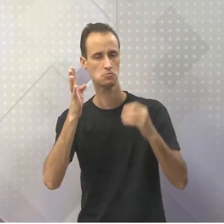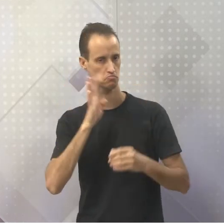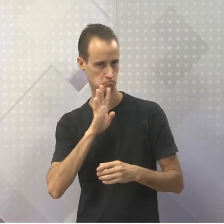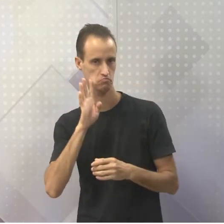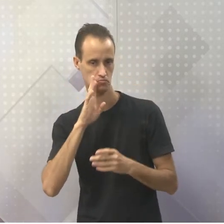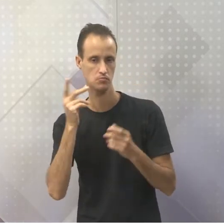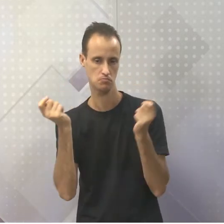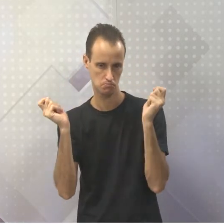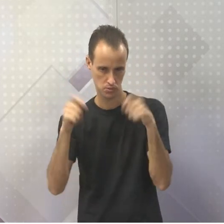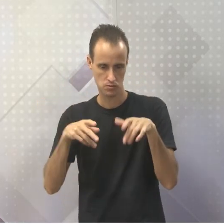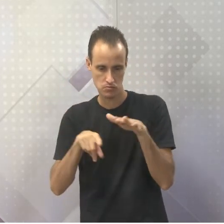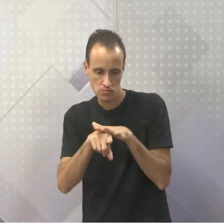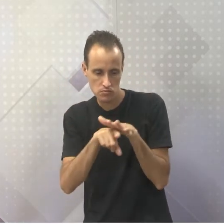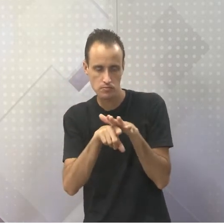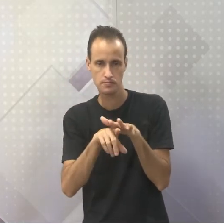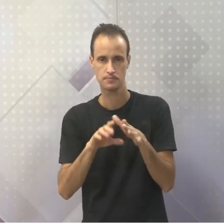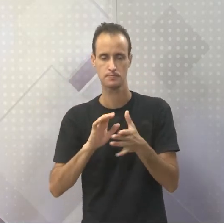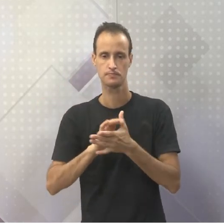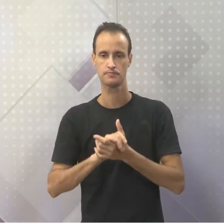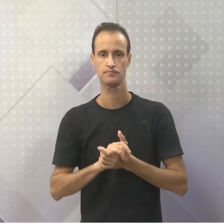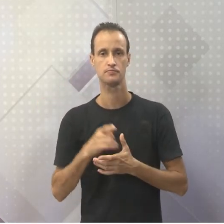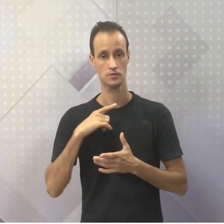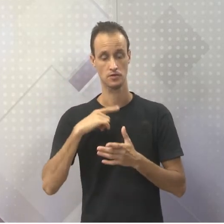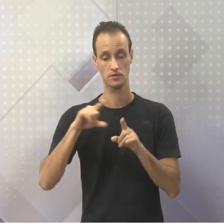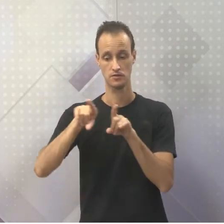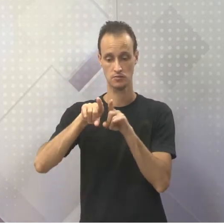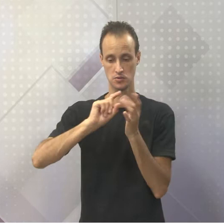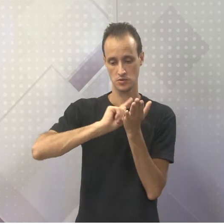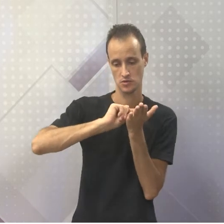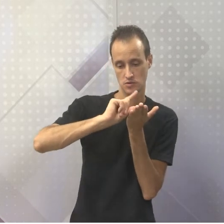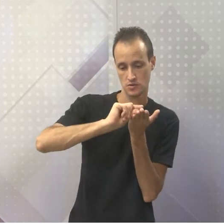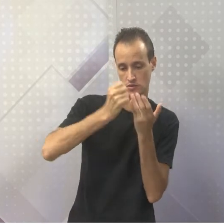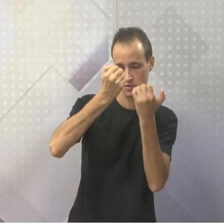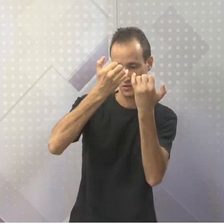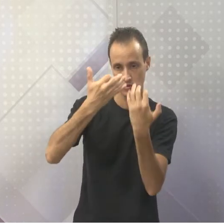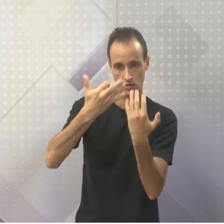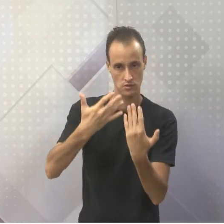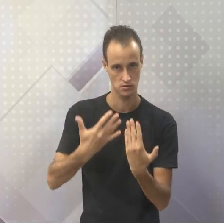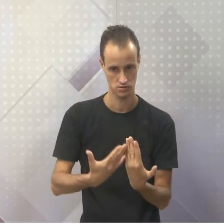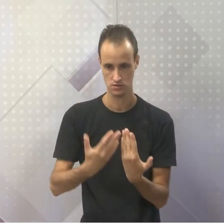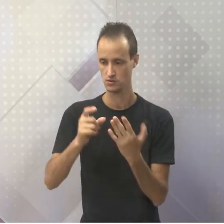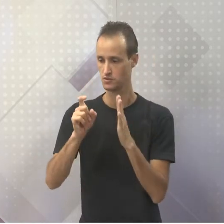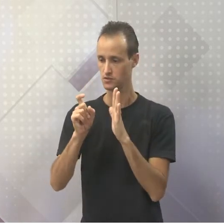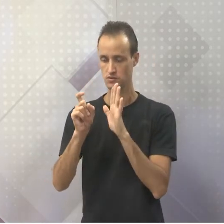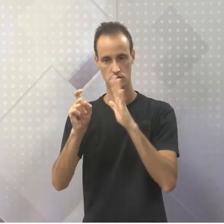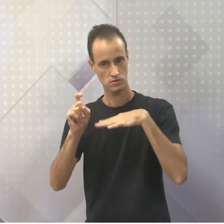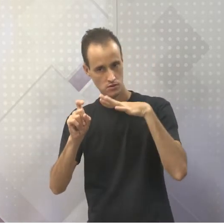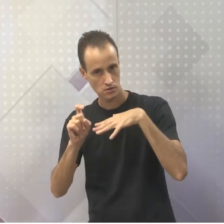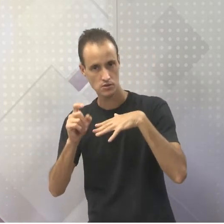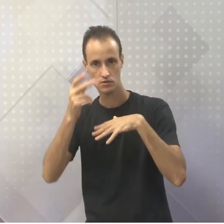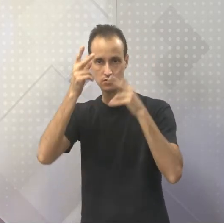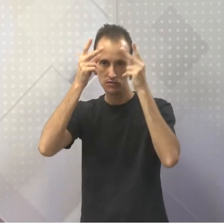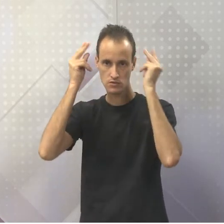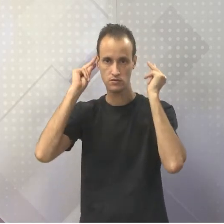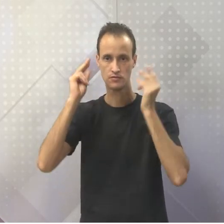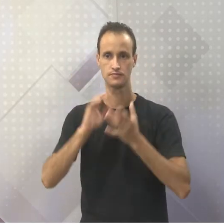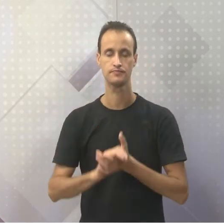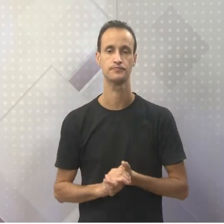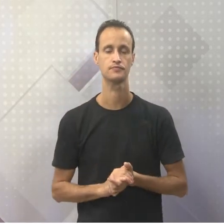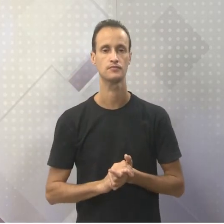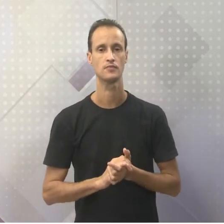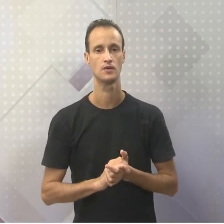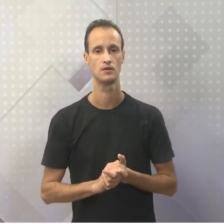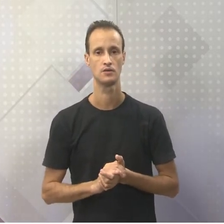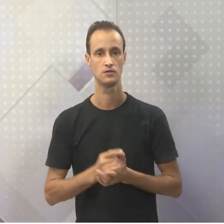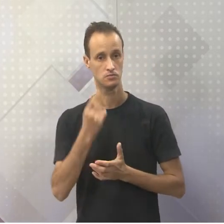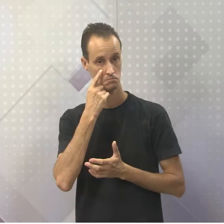tem, inclusive, até artigos falando sobre essa questão da mitologia grega, é muito interessante. Então, vamos